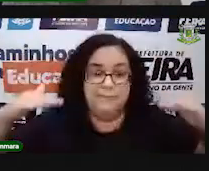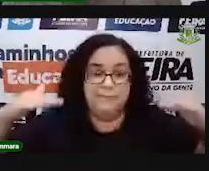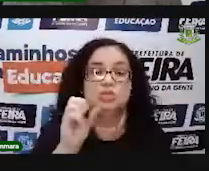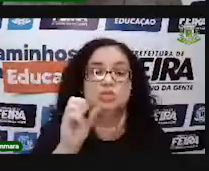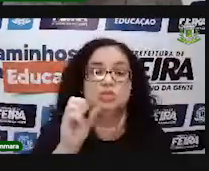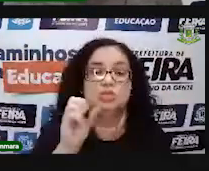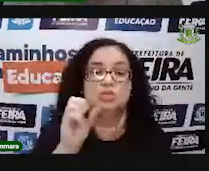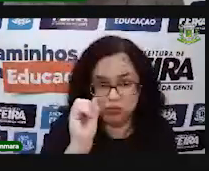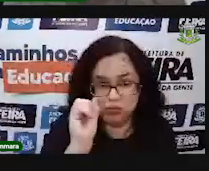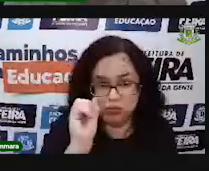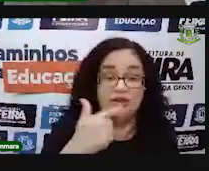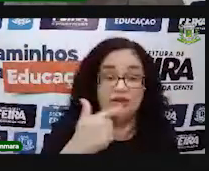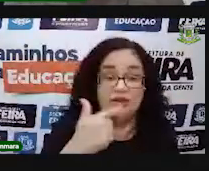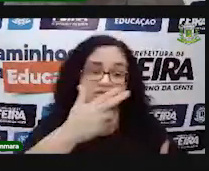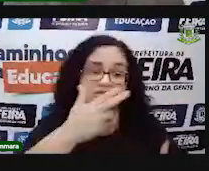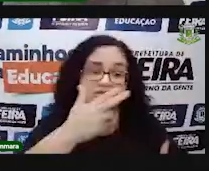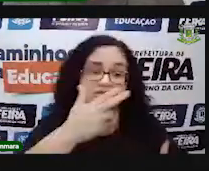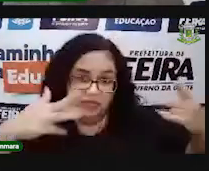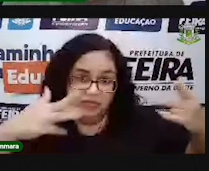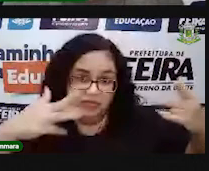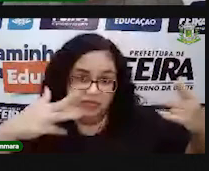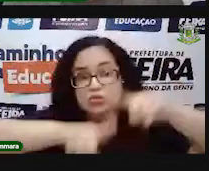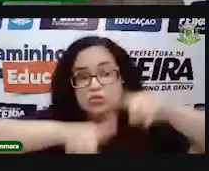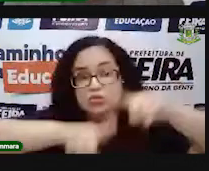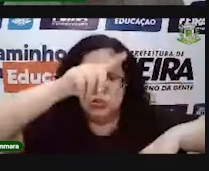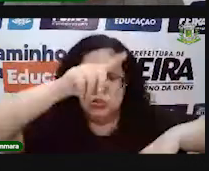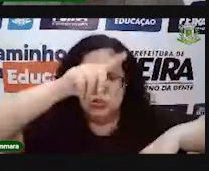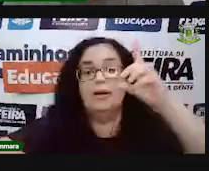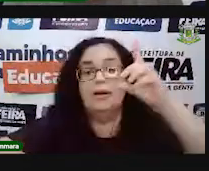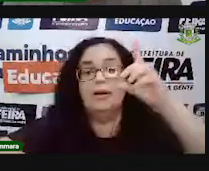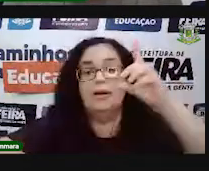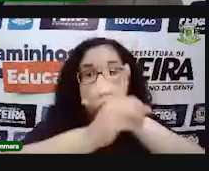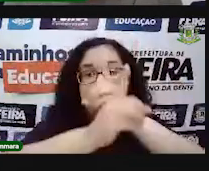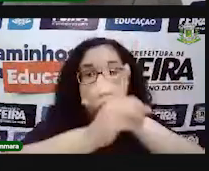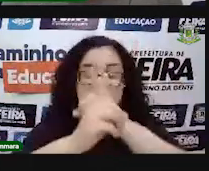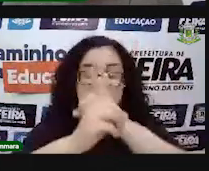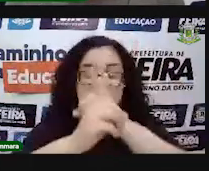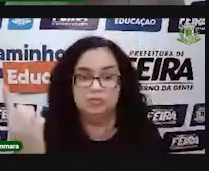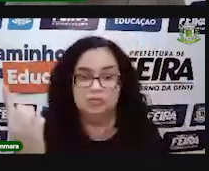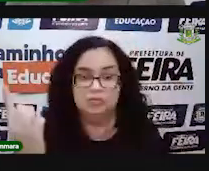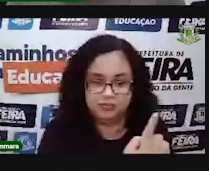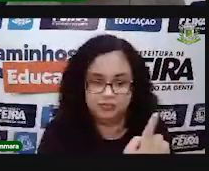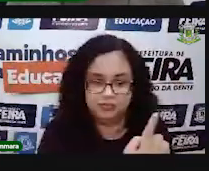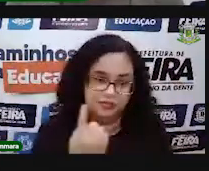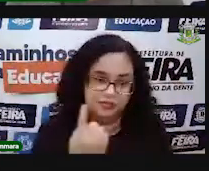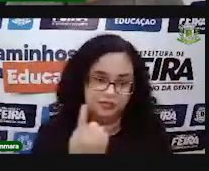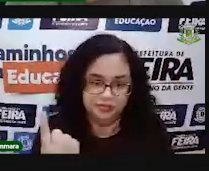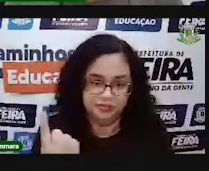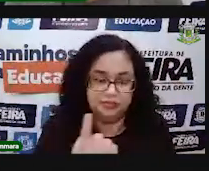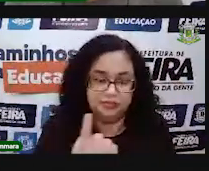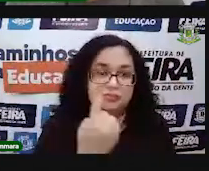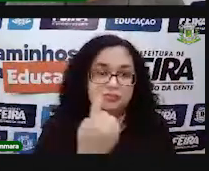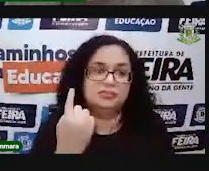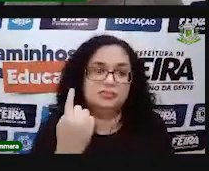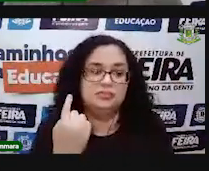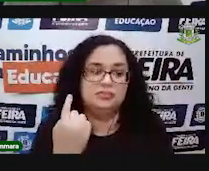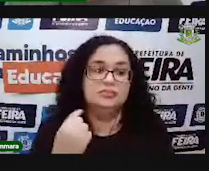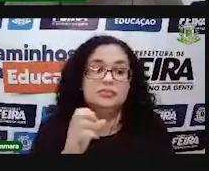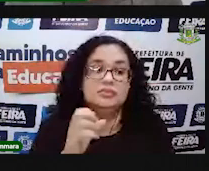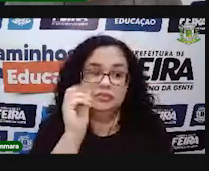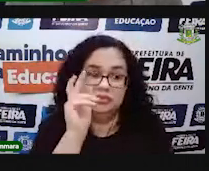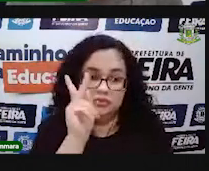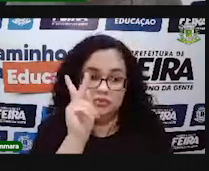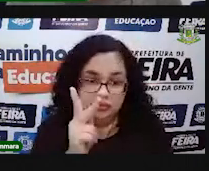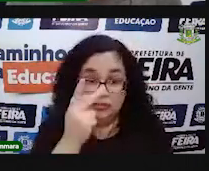formato, o formato de pirâmide, tá bom? Então, vários objetos a gente pode encontrar à